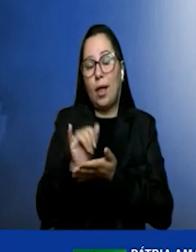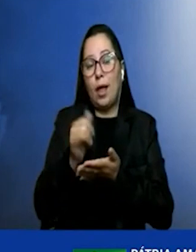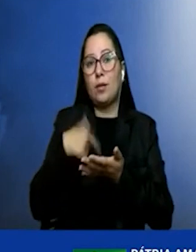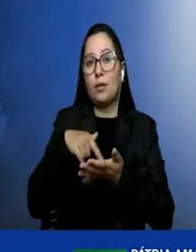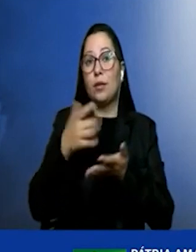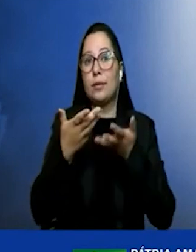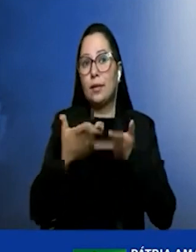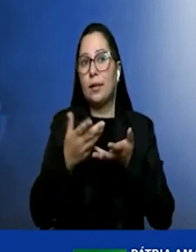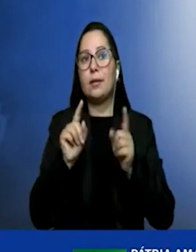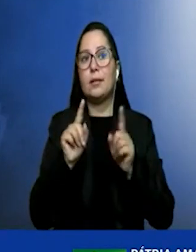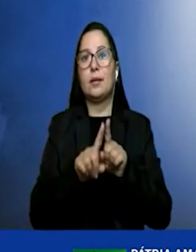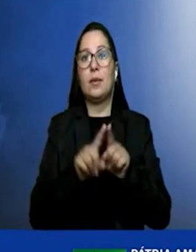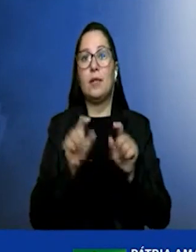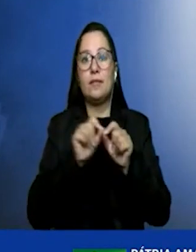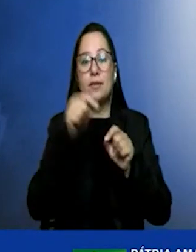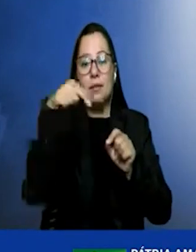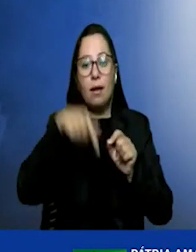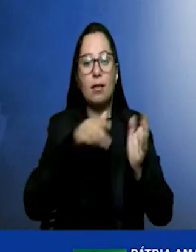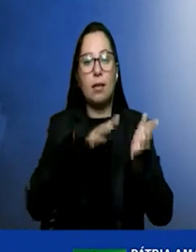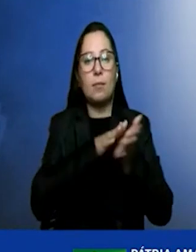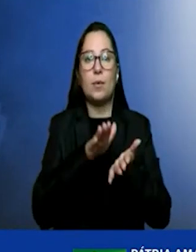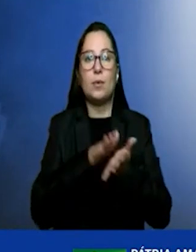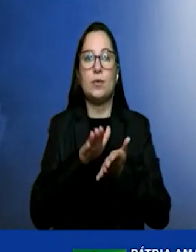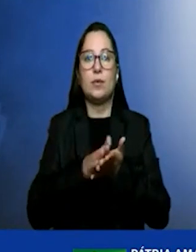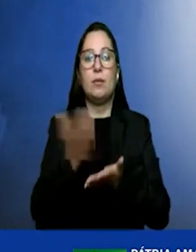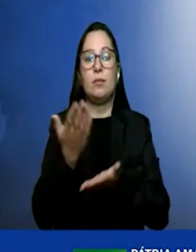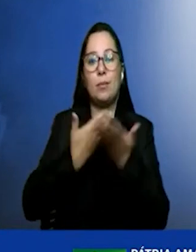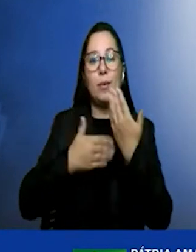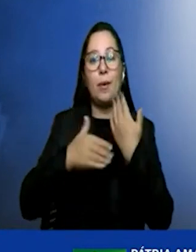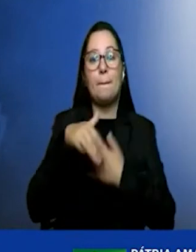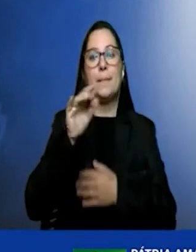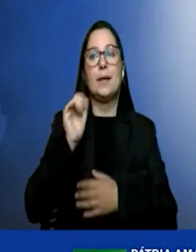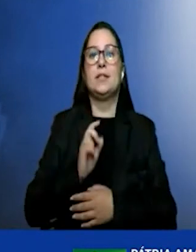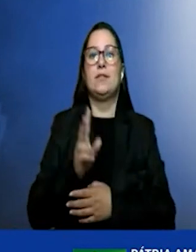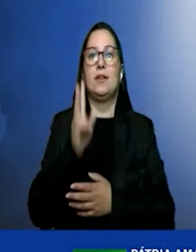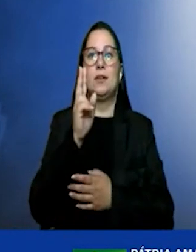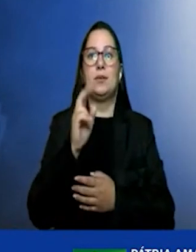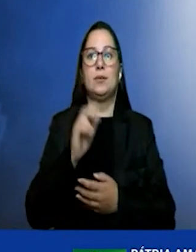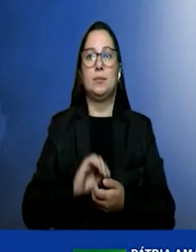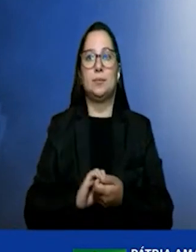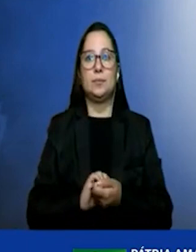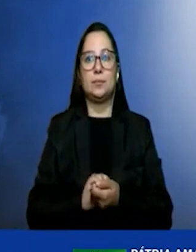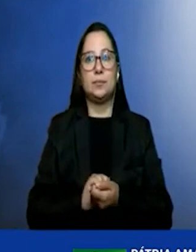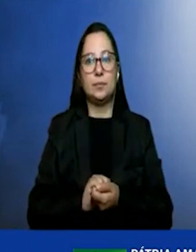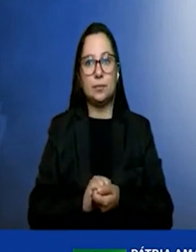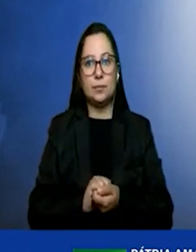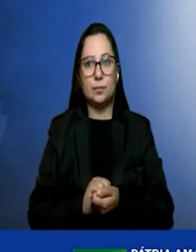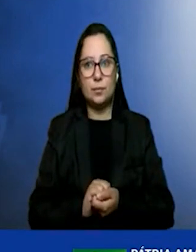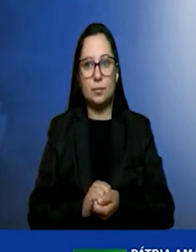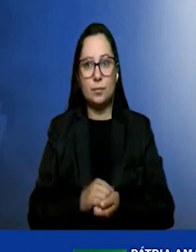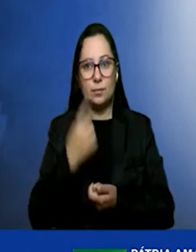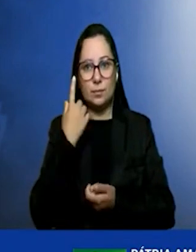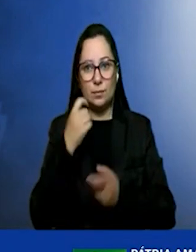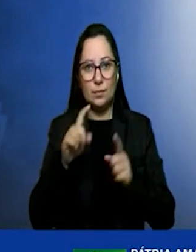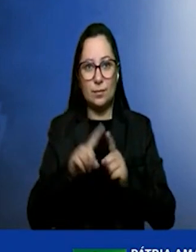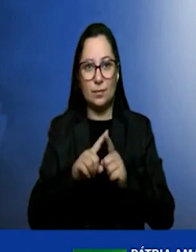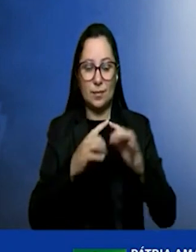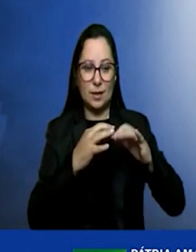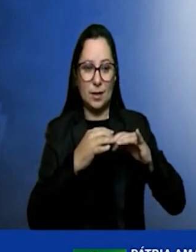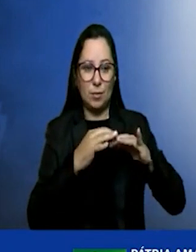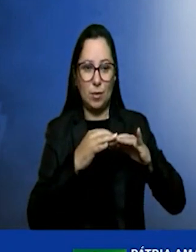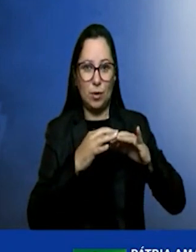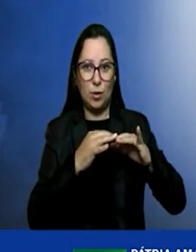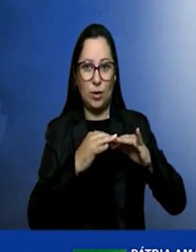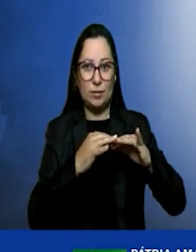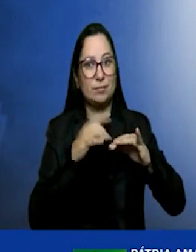obviamente, fazer aqui, porque isso compartilha mais valor efetivamente. Uma curiosidade, esse é o motor, para vocês verem a diferença de